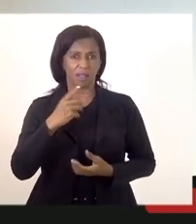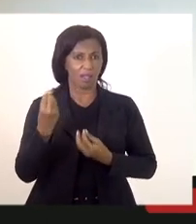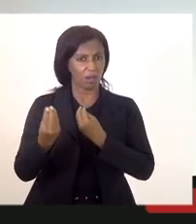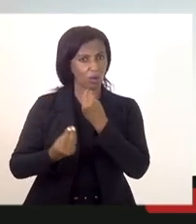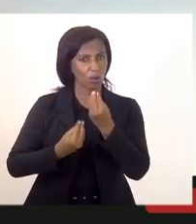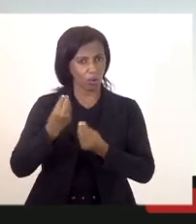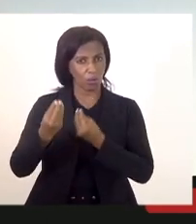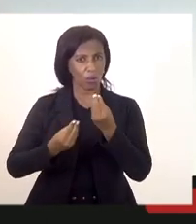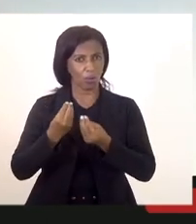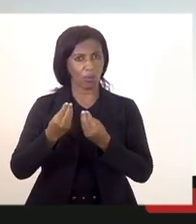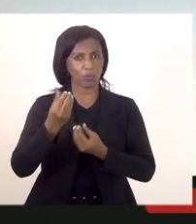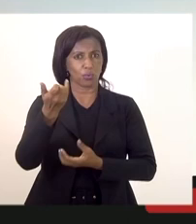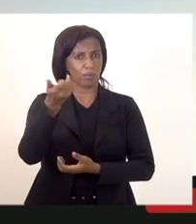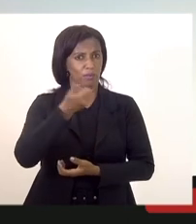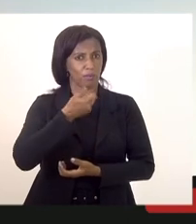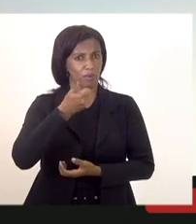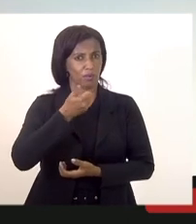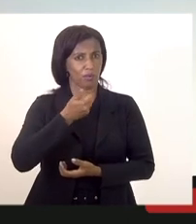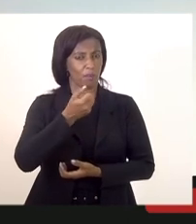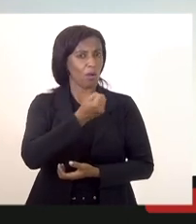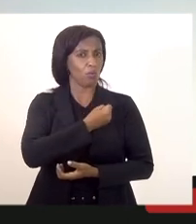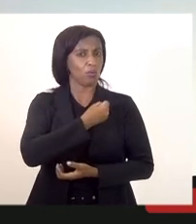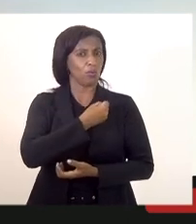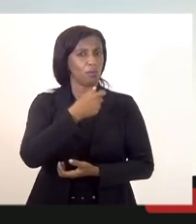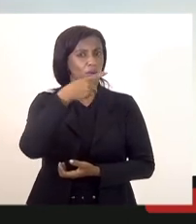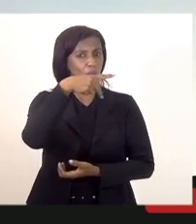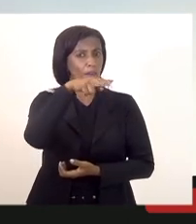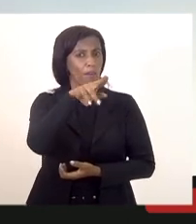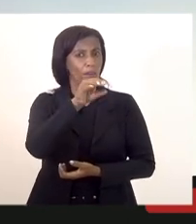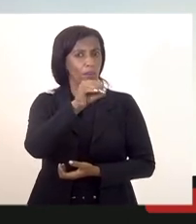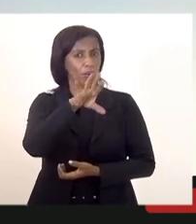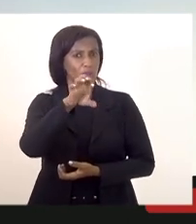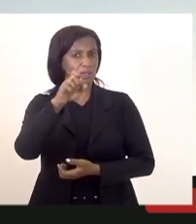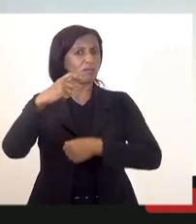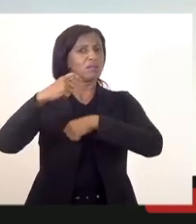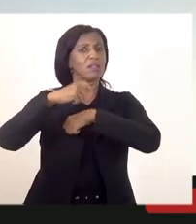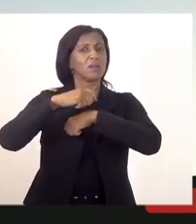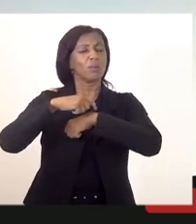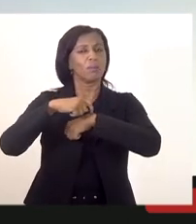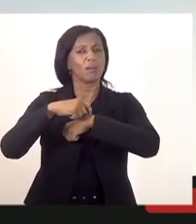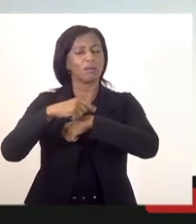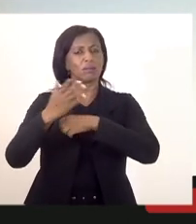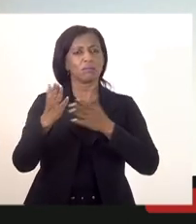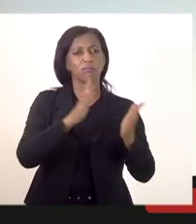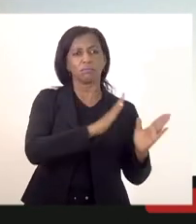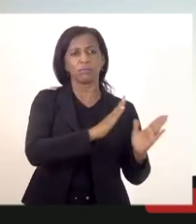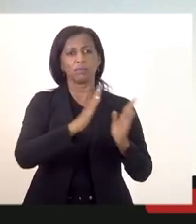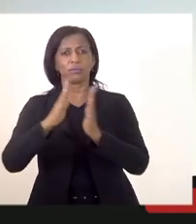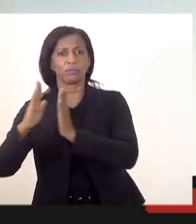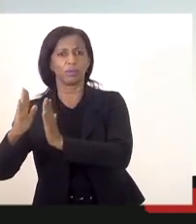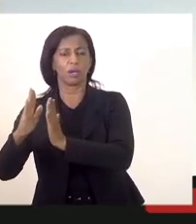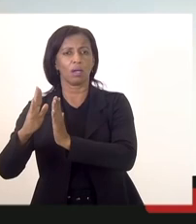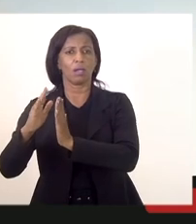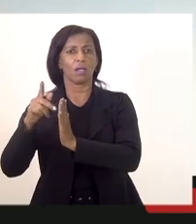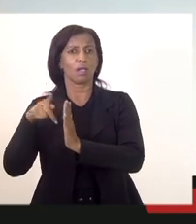passar para a gente o nome do processo de convocação em que momento esse processo está